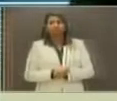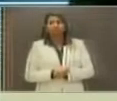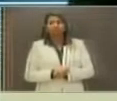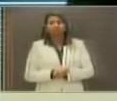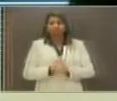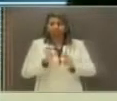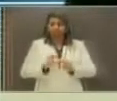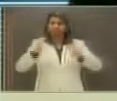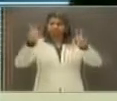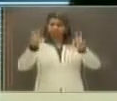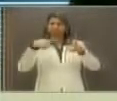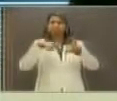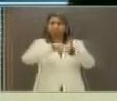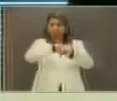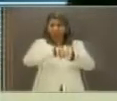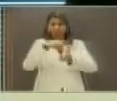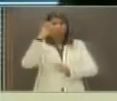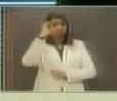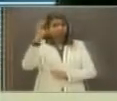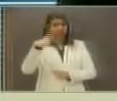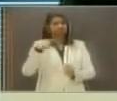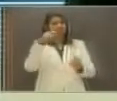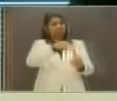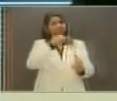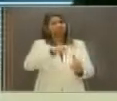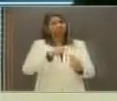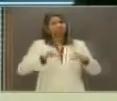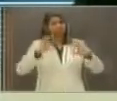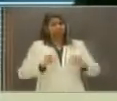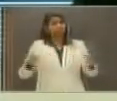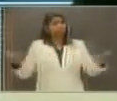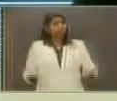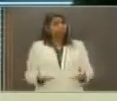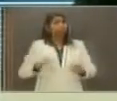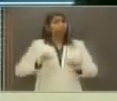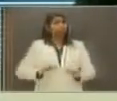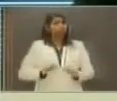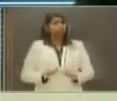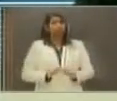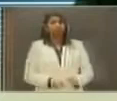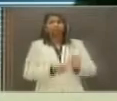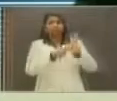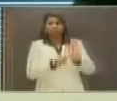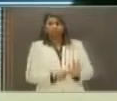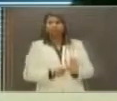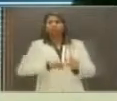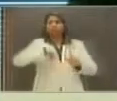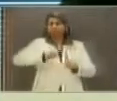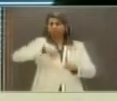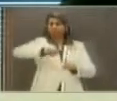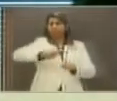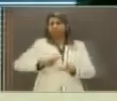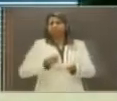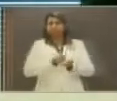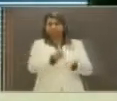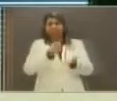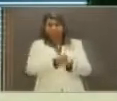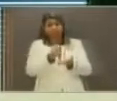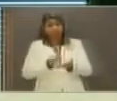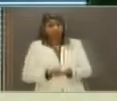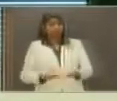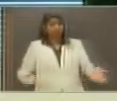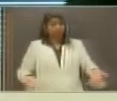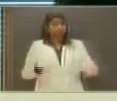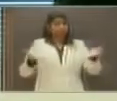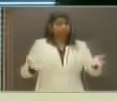um questionamento muito inteligente, porque o quadro político que nós temos hoje, um dos fatos que mais contribui para ter esse quadro que nós temos